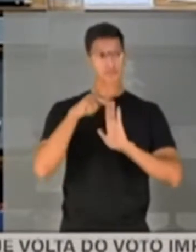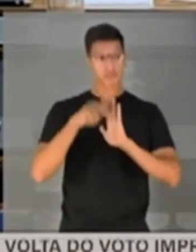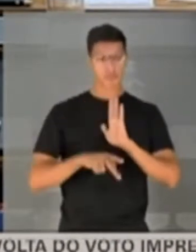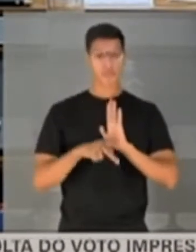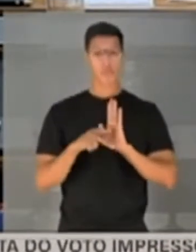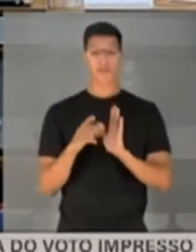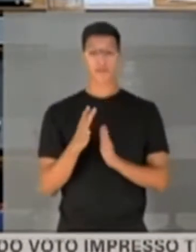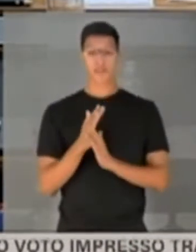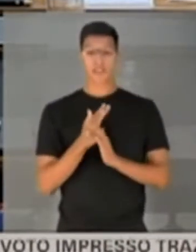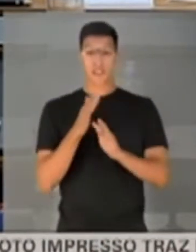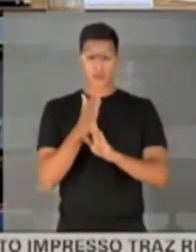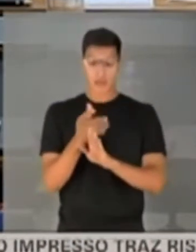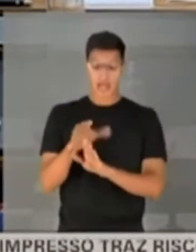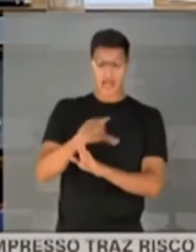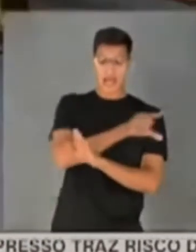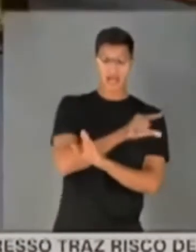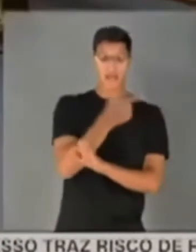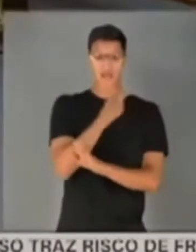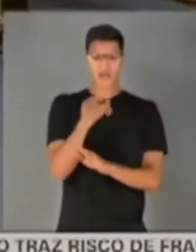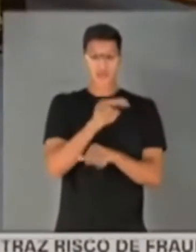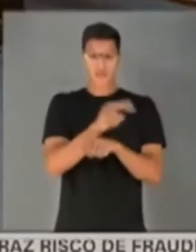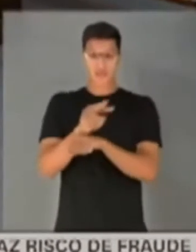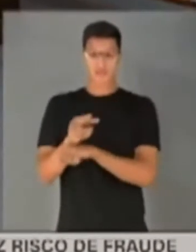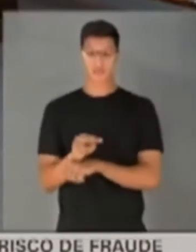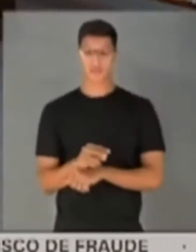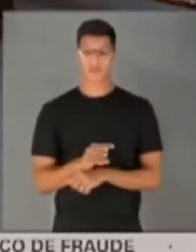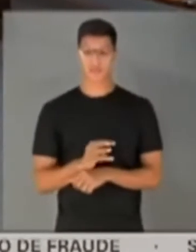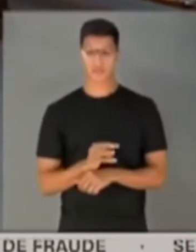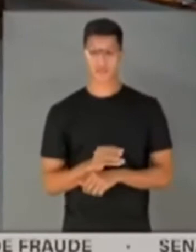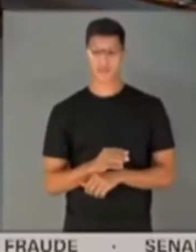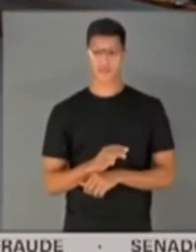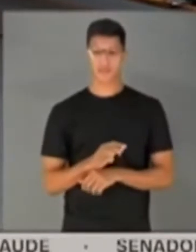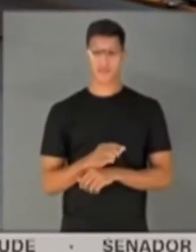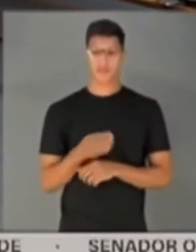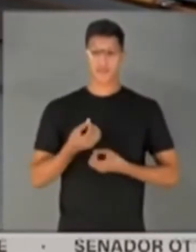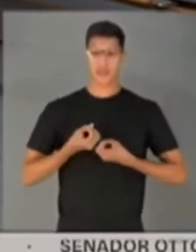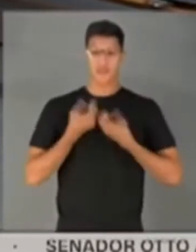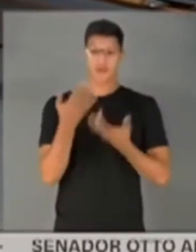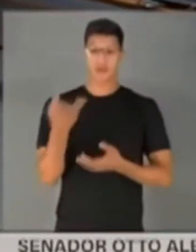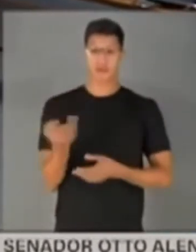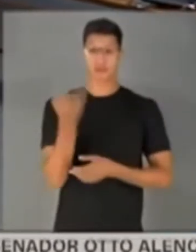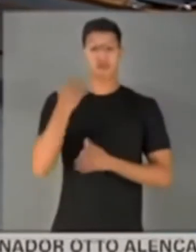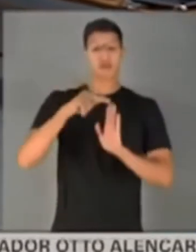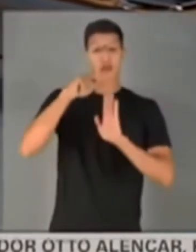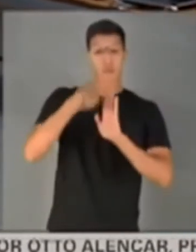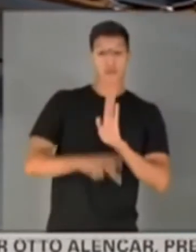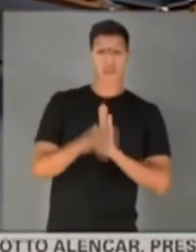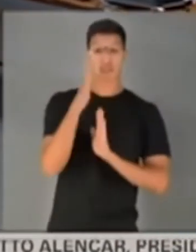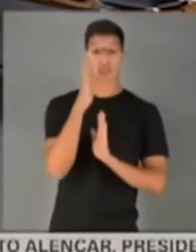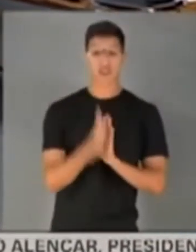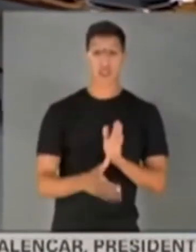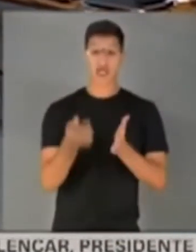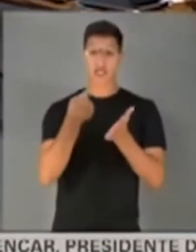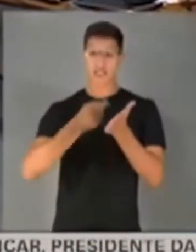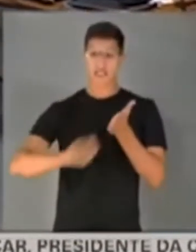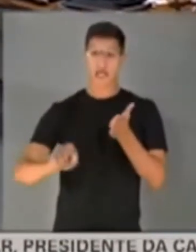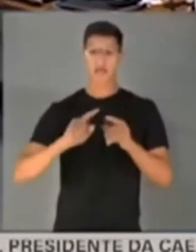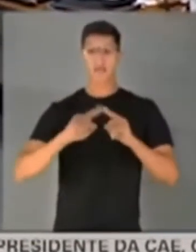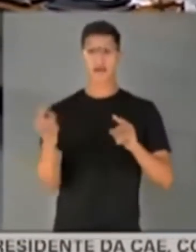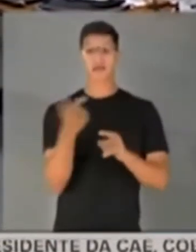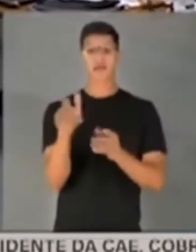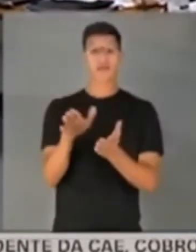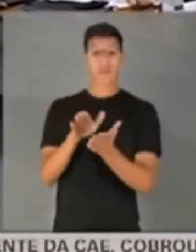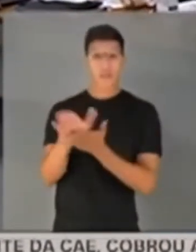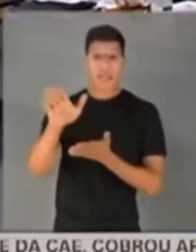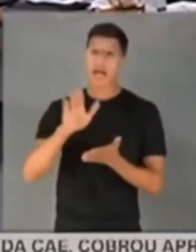Então... Então antes esse contrato não tinha não tinha fiscal. É uma informação muito importante. portaria já estava assinada, porém não estava